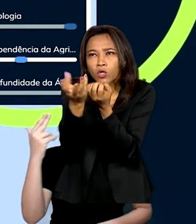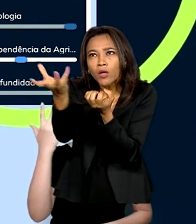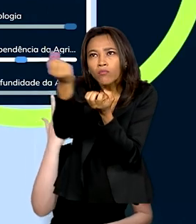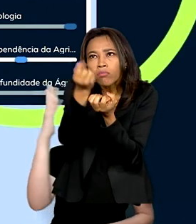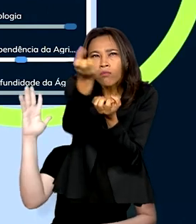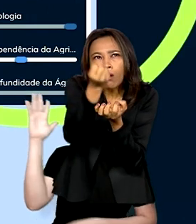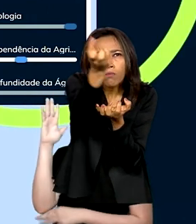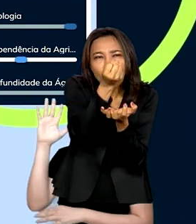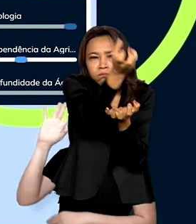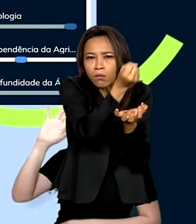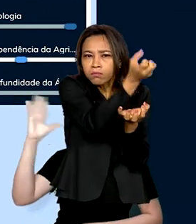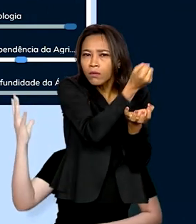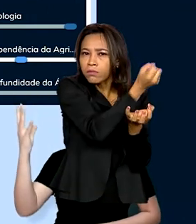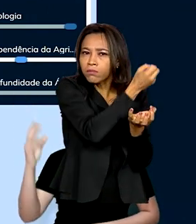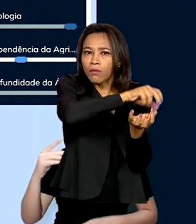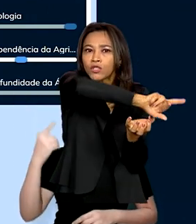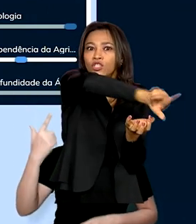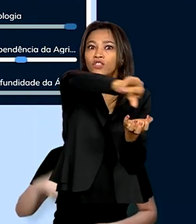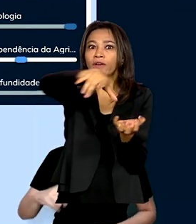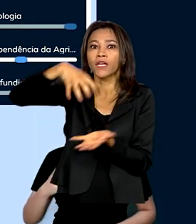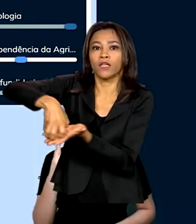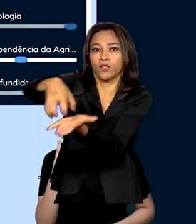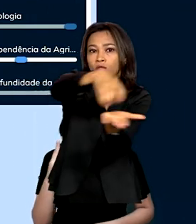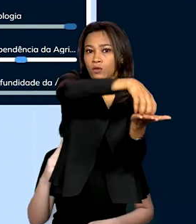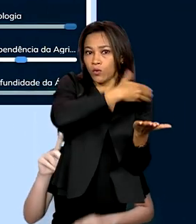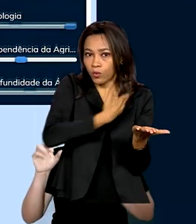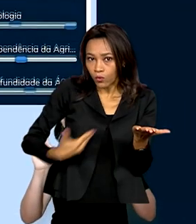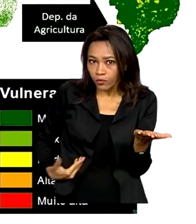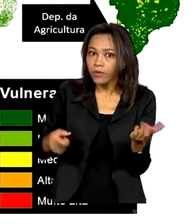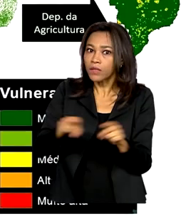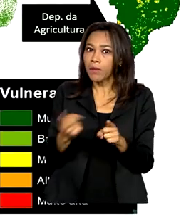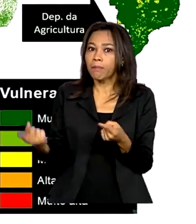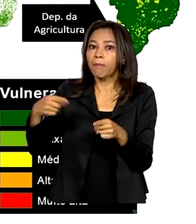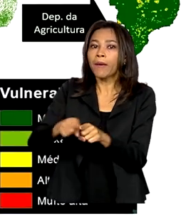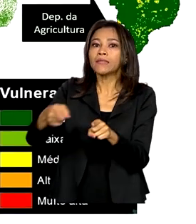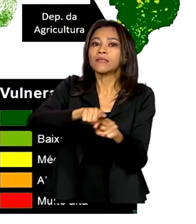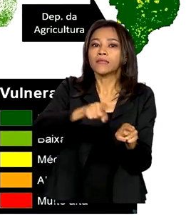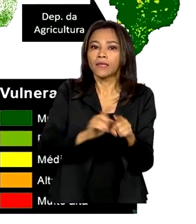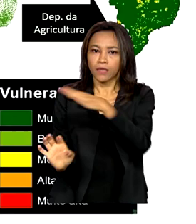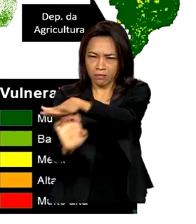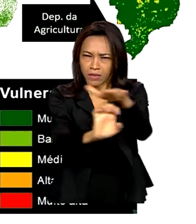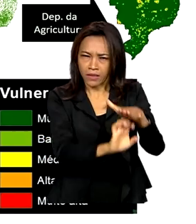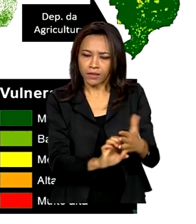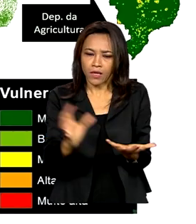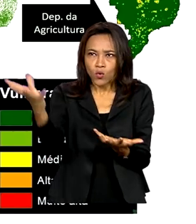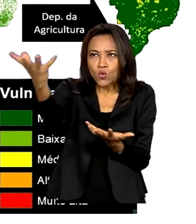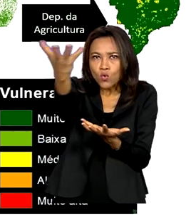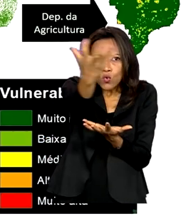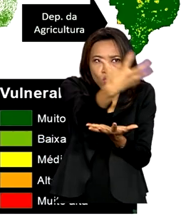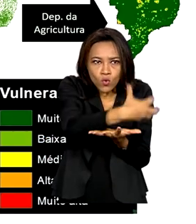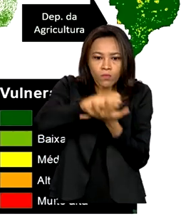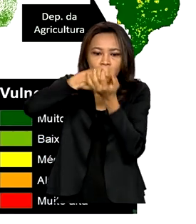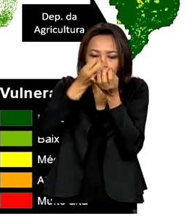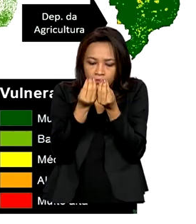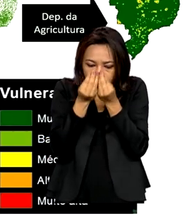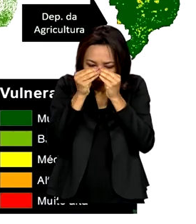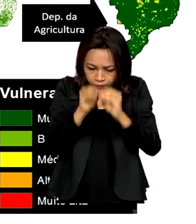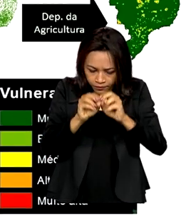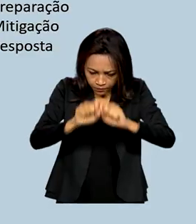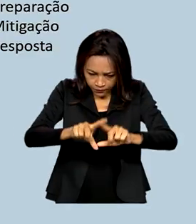base de dados de diferentes órgãos do governo e de parceiros, o software analisa uma área específica,